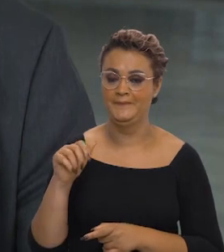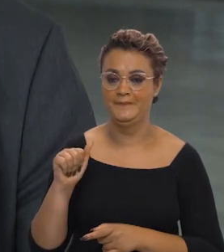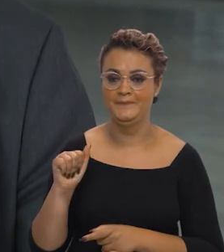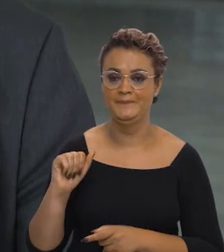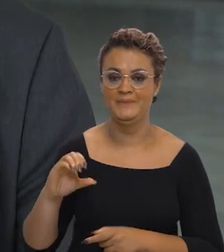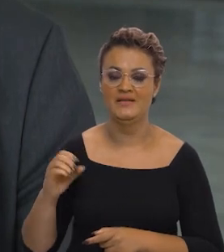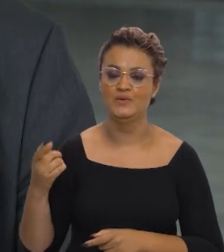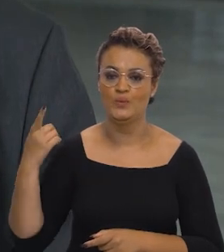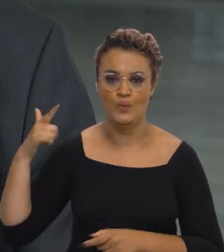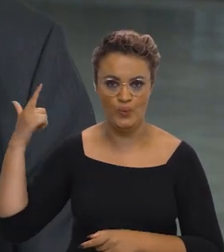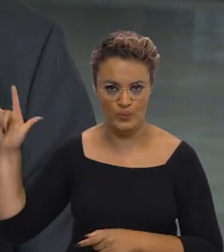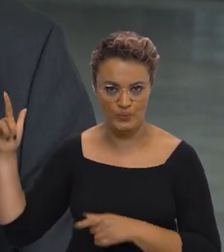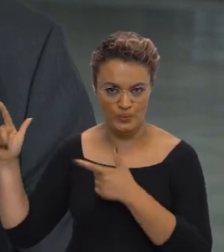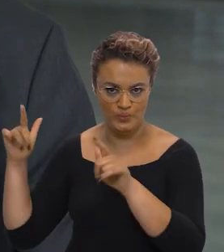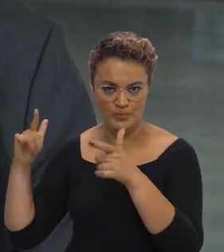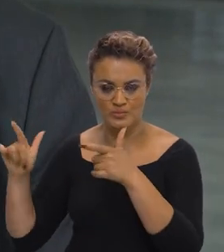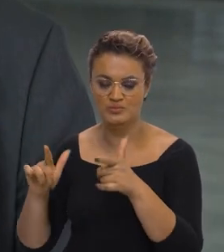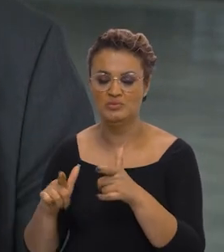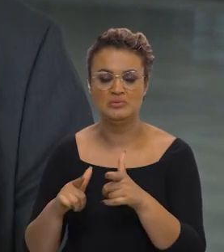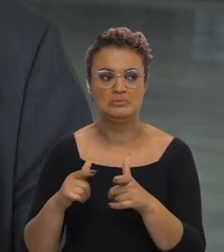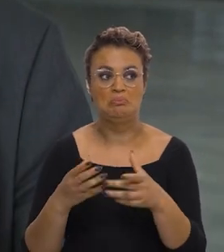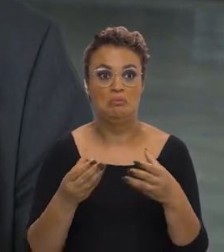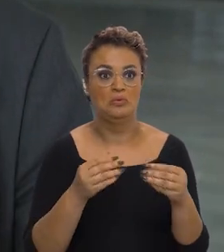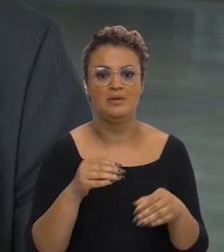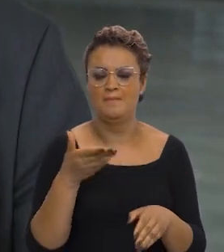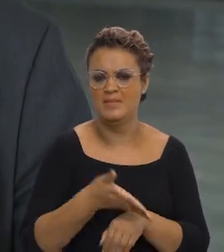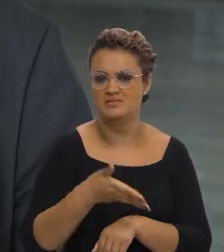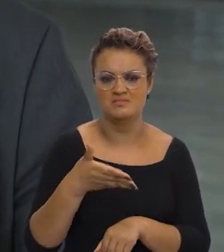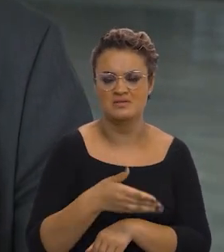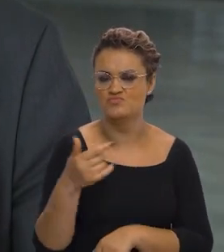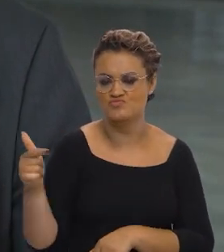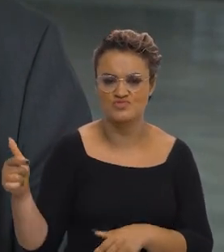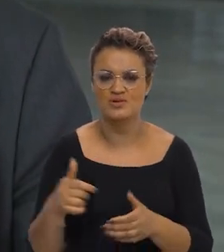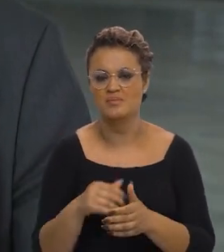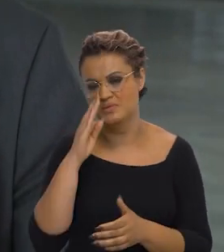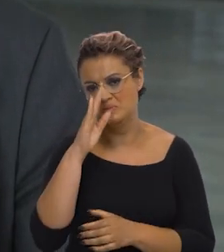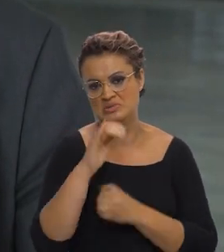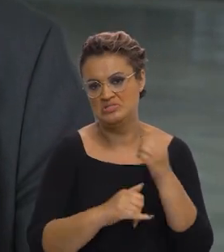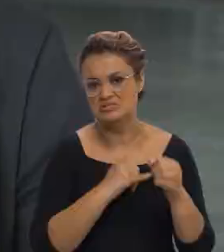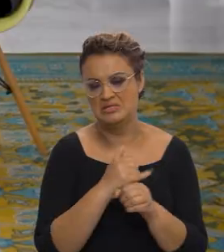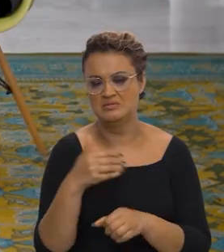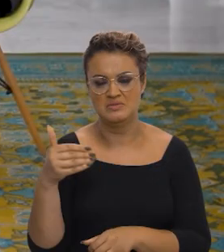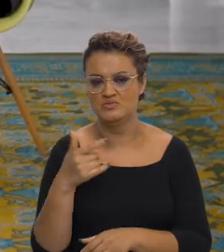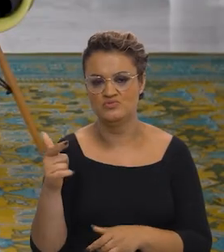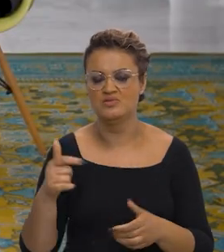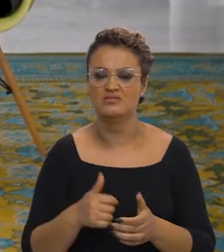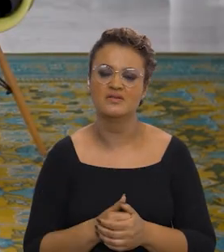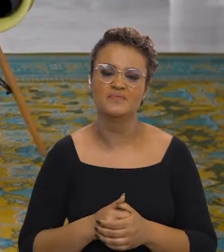a gente não tinha essa inserção tão grande, principalmente na internet.